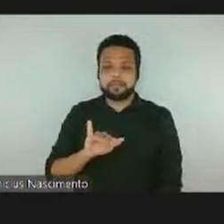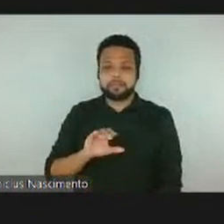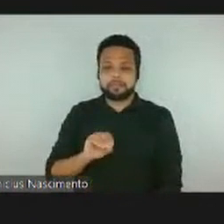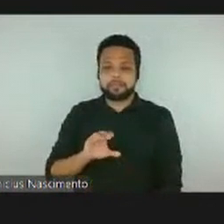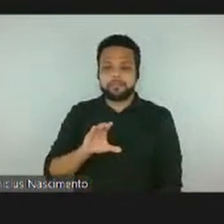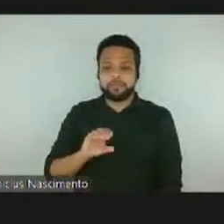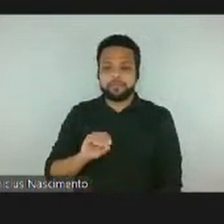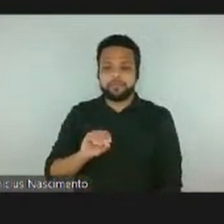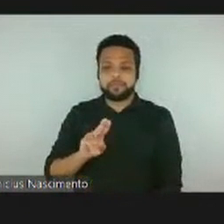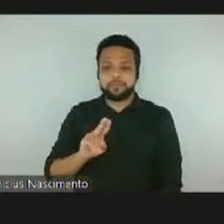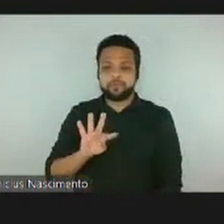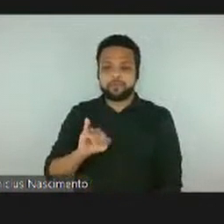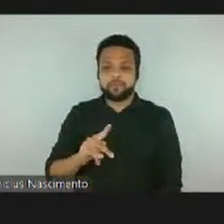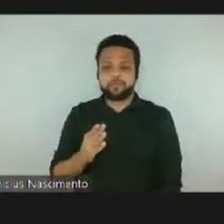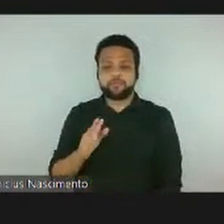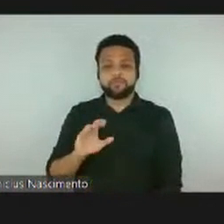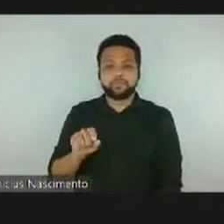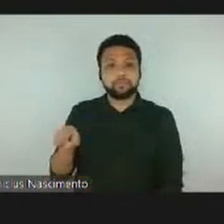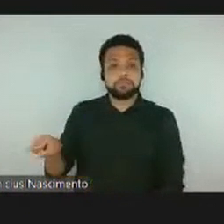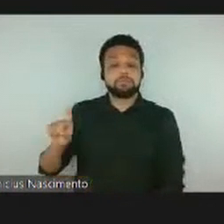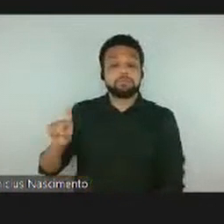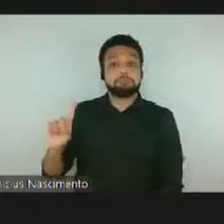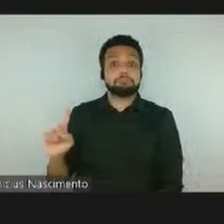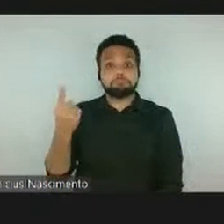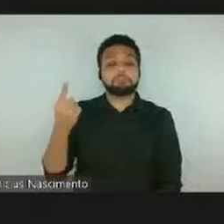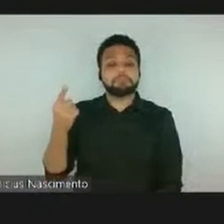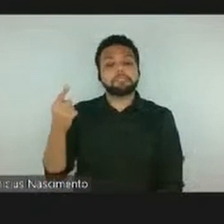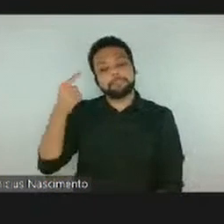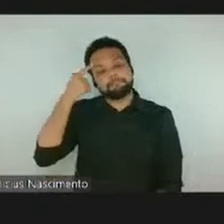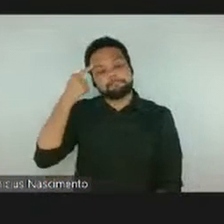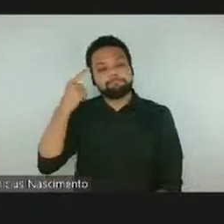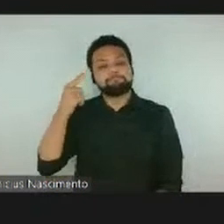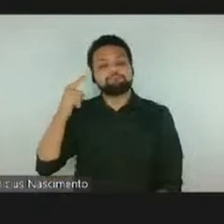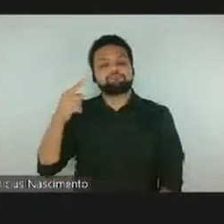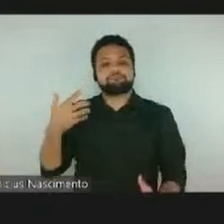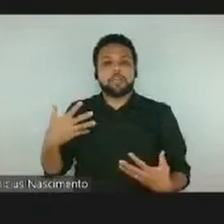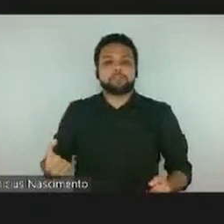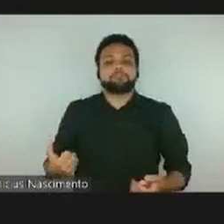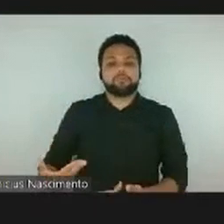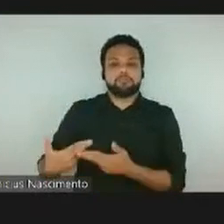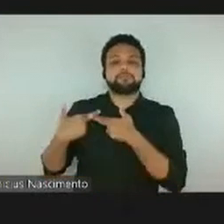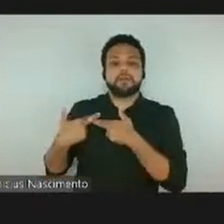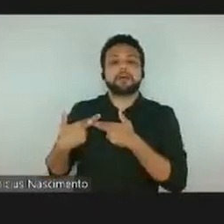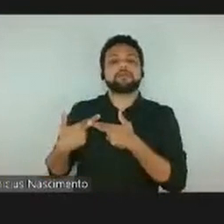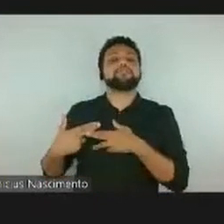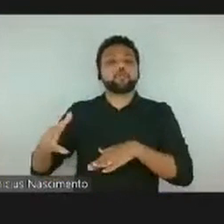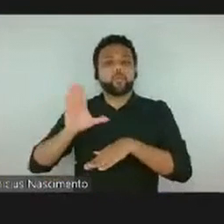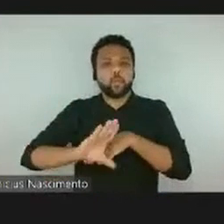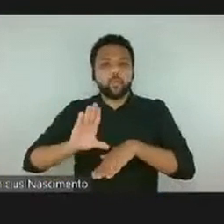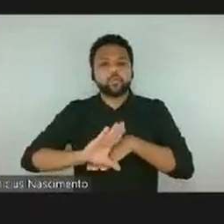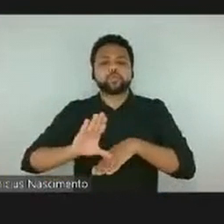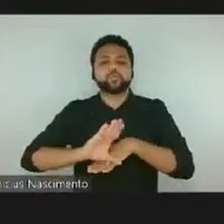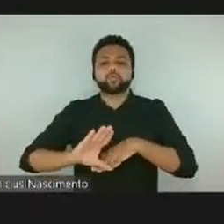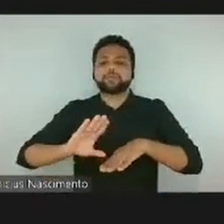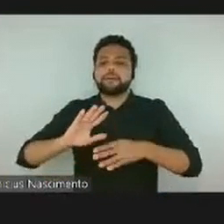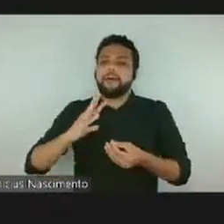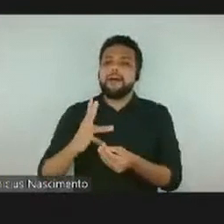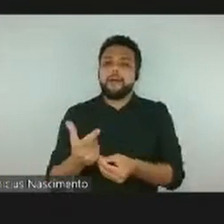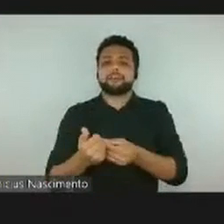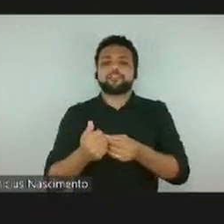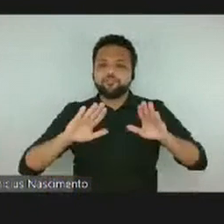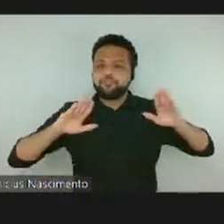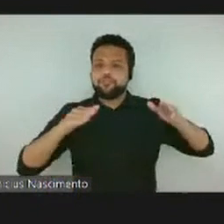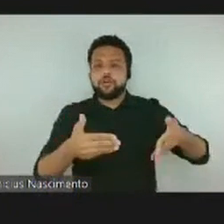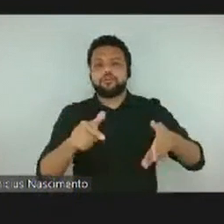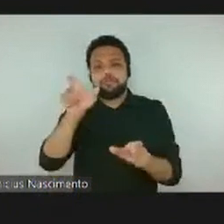trazer arte contemporânea e o ensino da arte para as pessoas de mais 60 anos, dedicou grande parte da sua vida como profissional